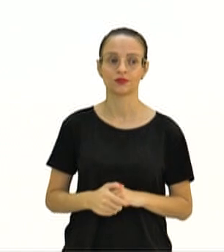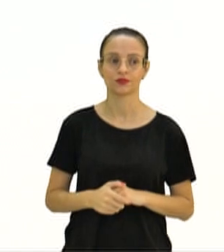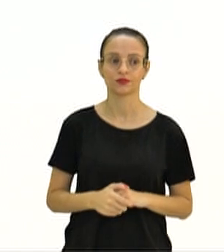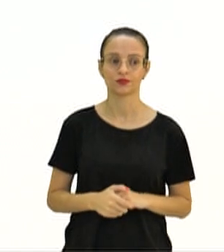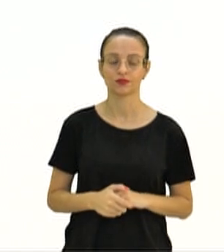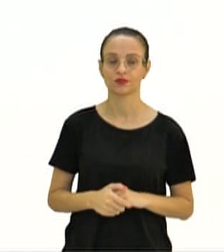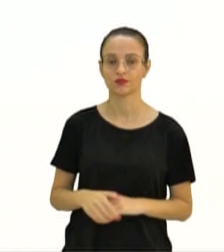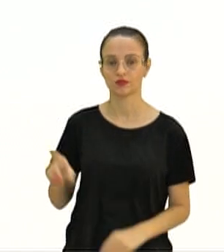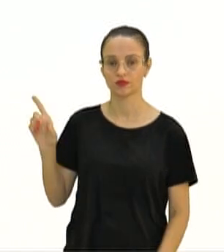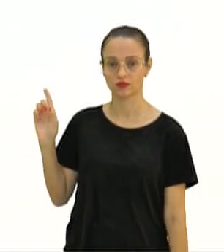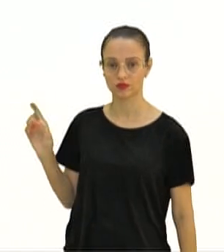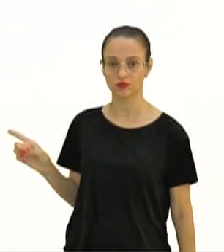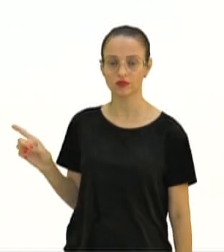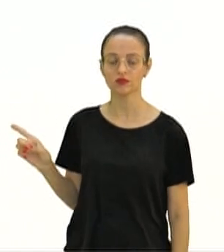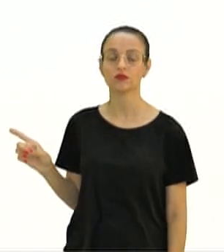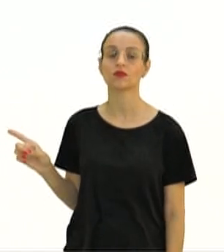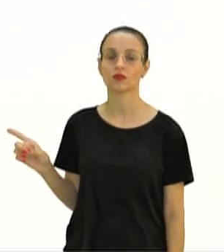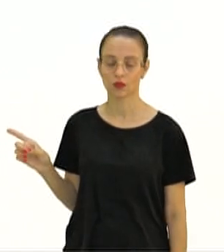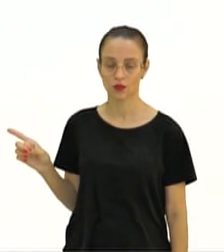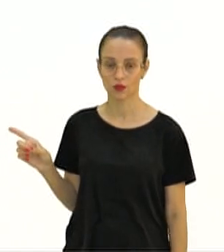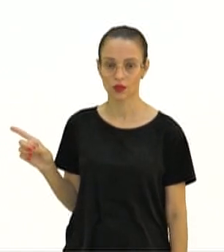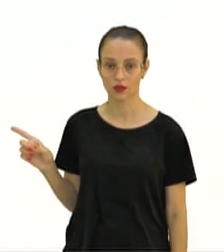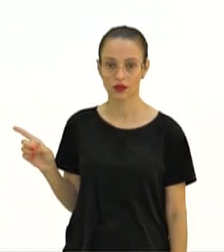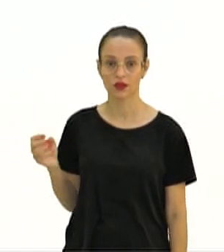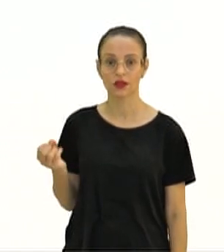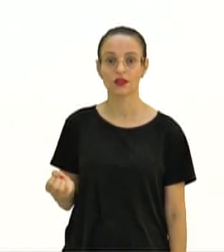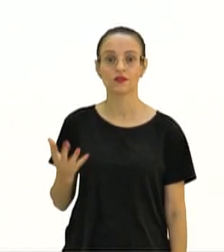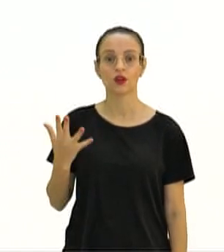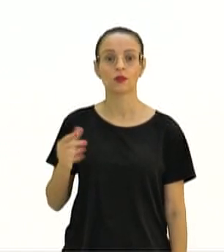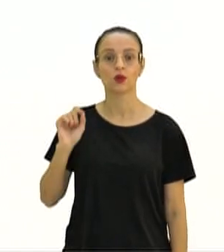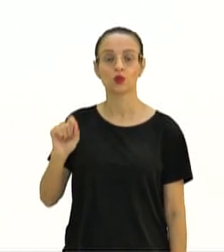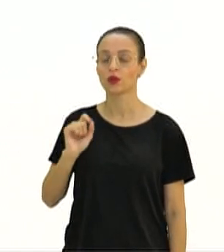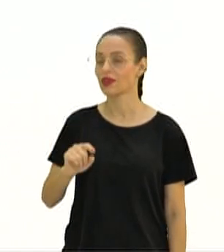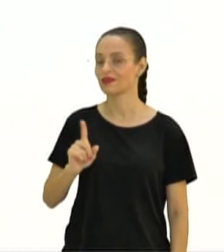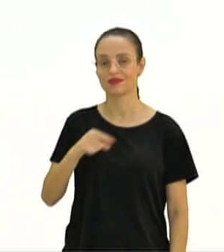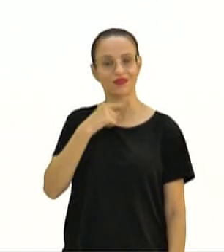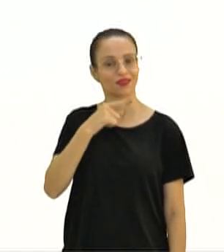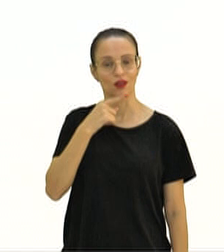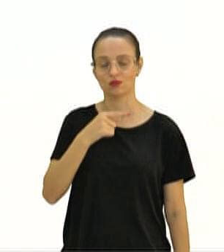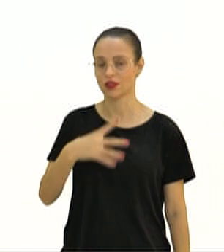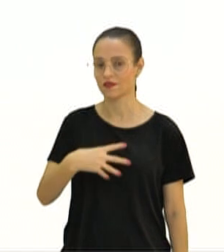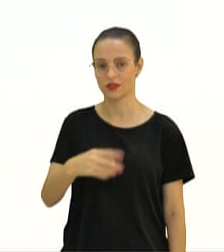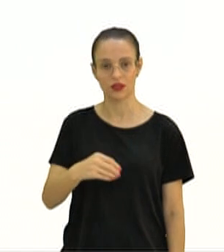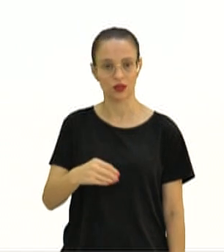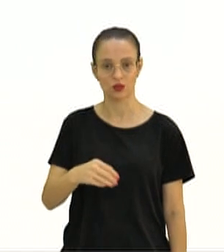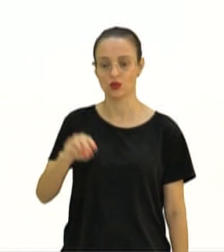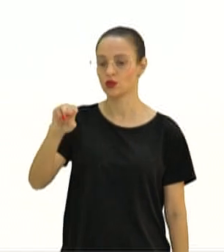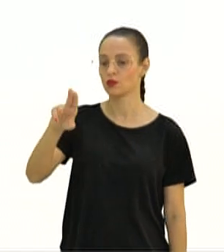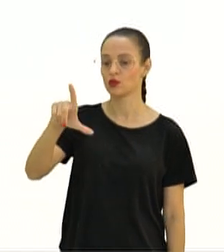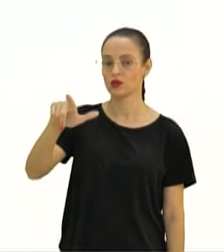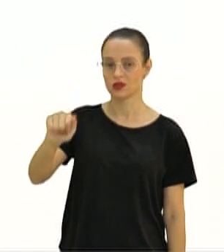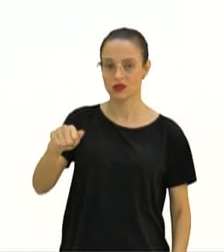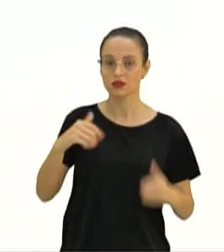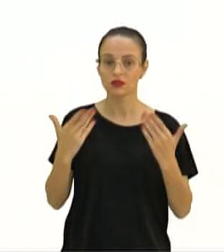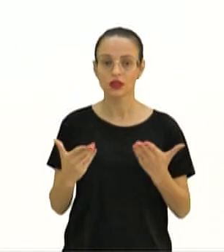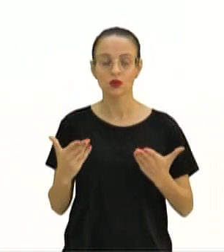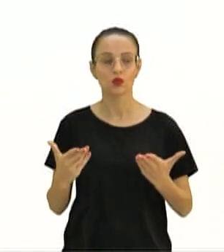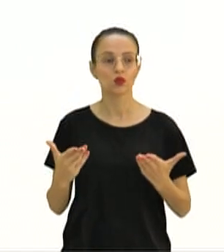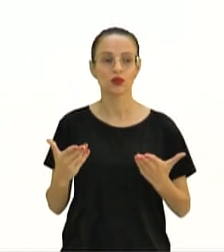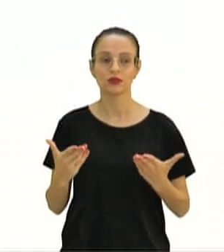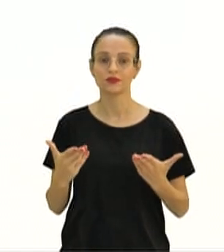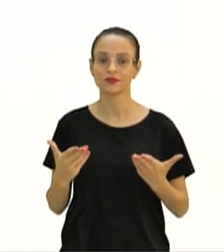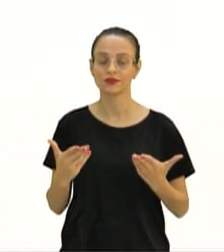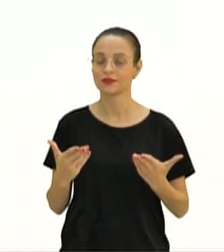eu tenho uma égua e um jumento que vai formar uma mula que é infértil. Ou seja, ele é estéreo